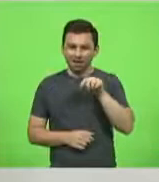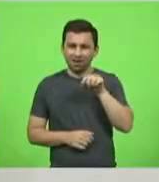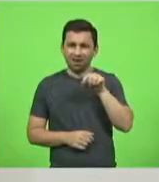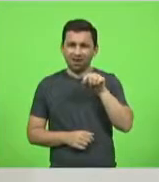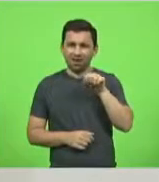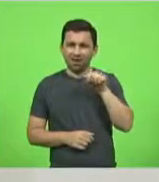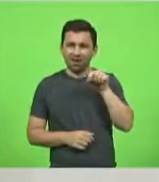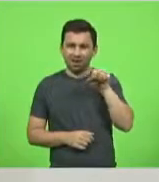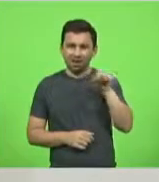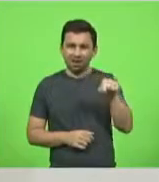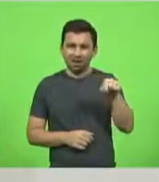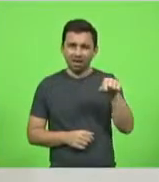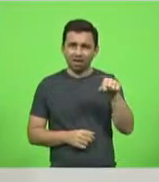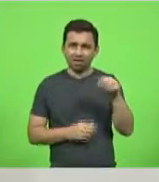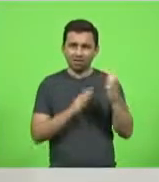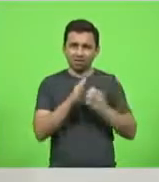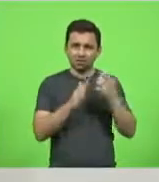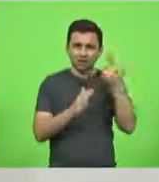batalhão?